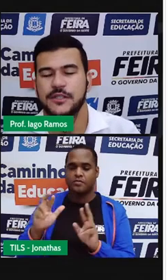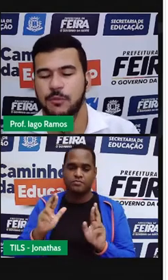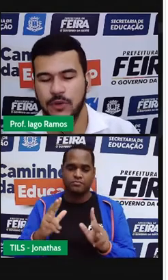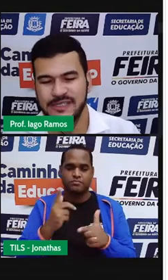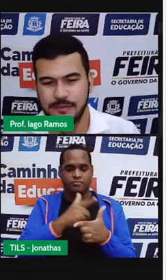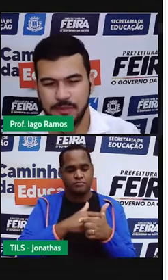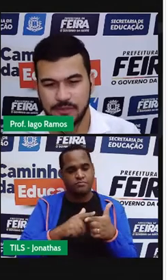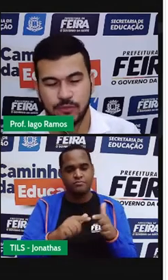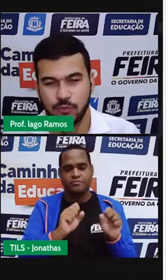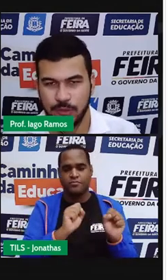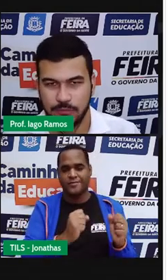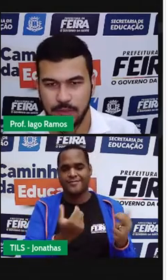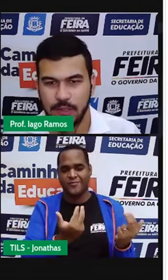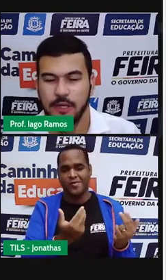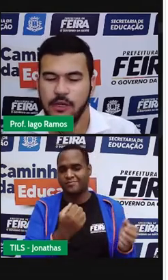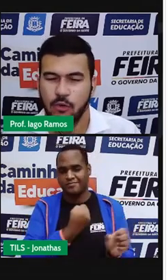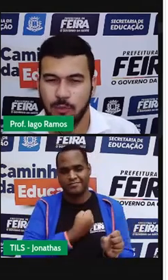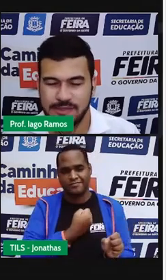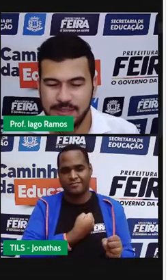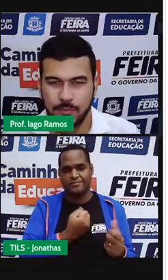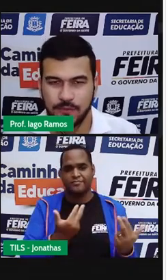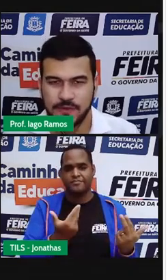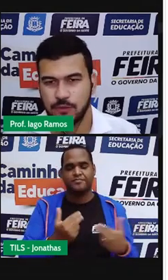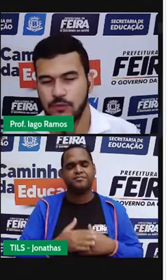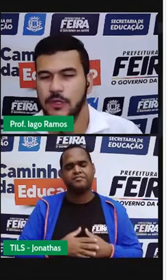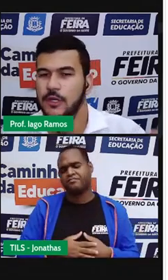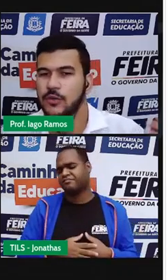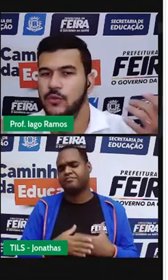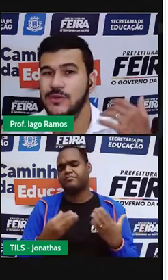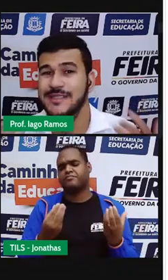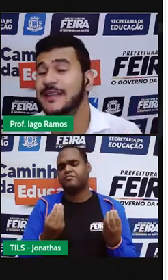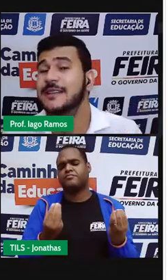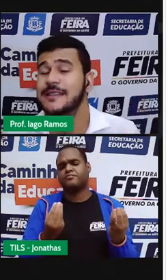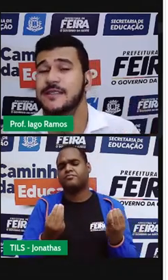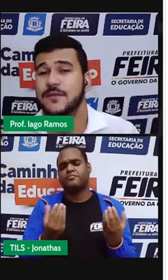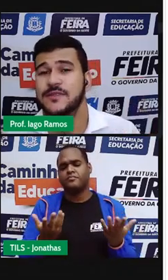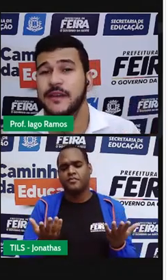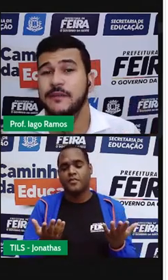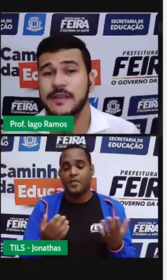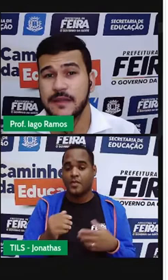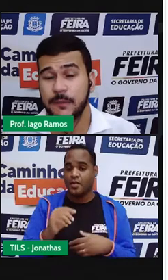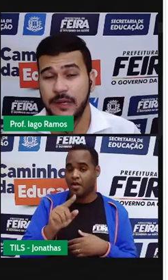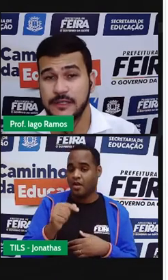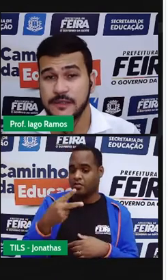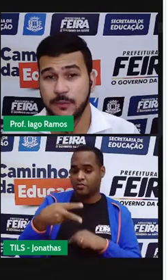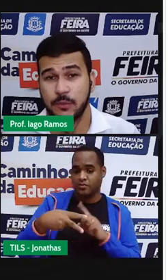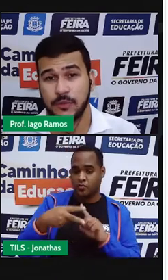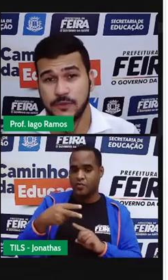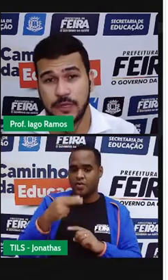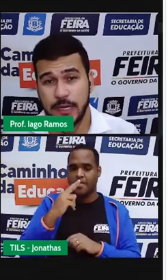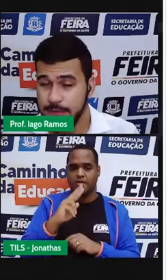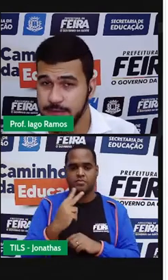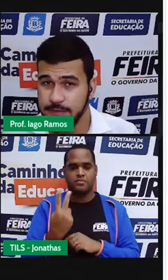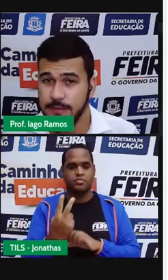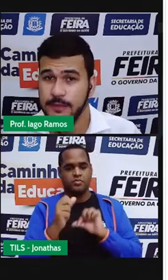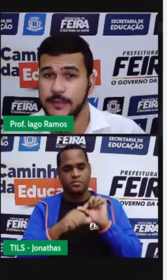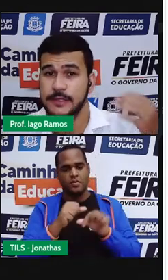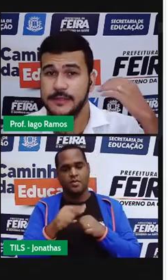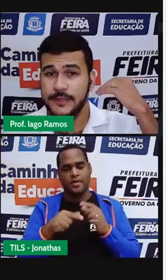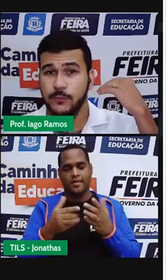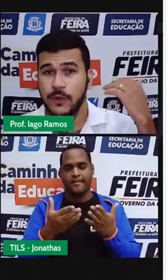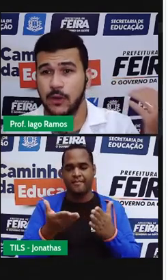dividido por esse mesmo número. Como assim, professor? Duas grandezas vão ser inversamente proporcionais